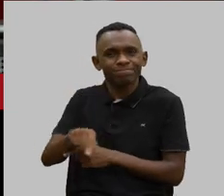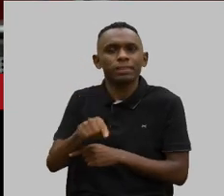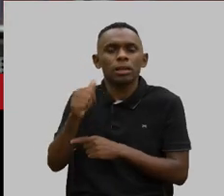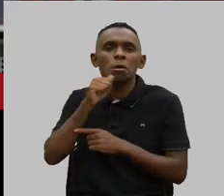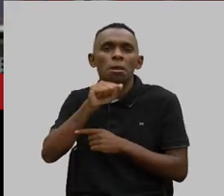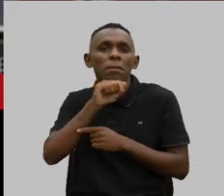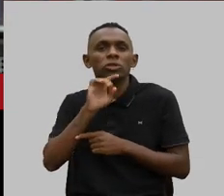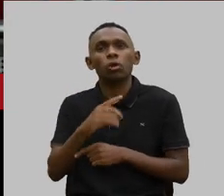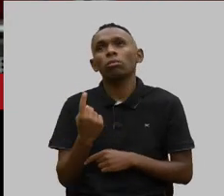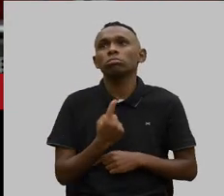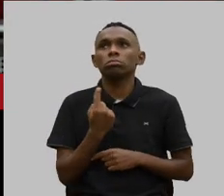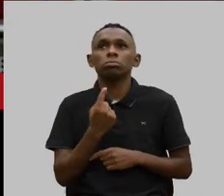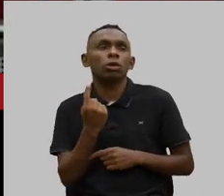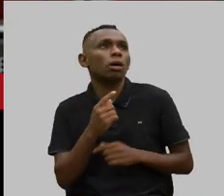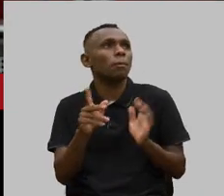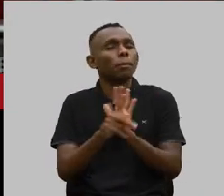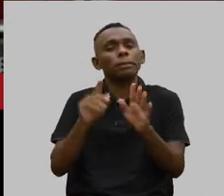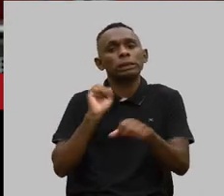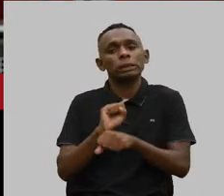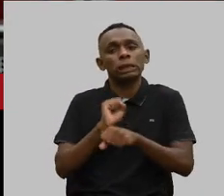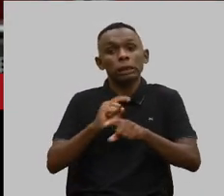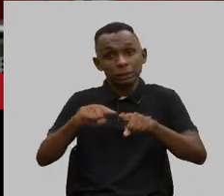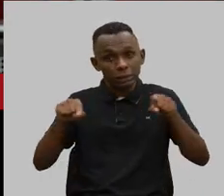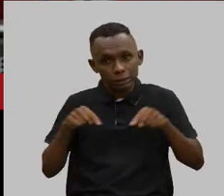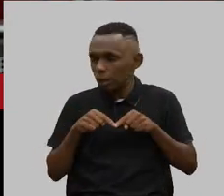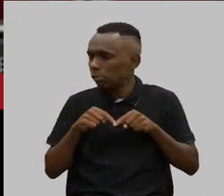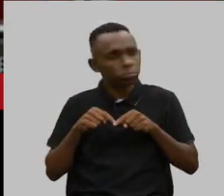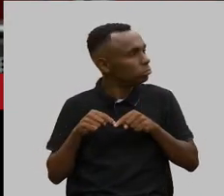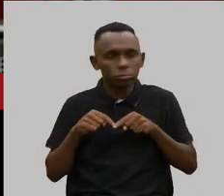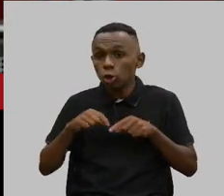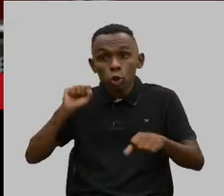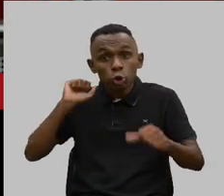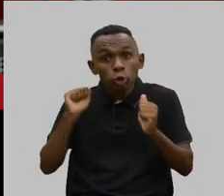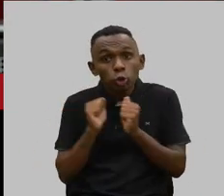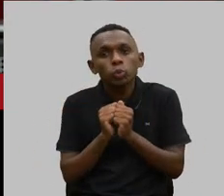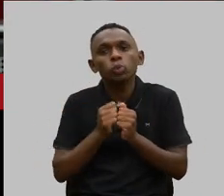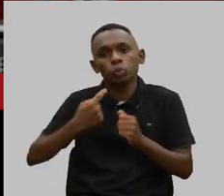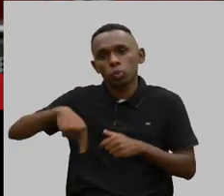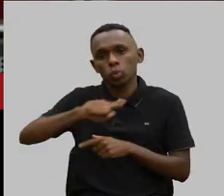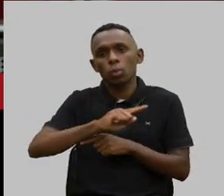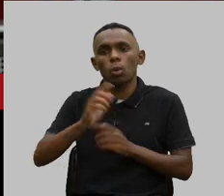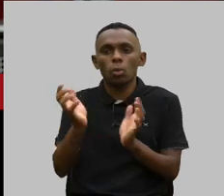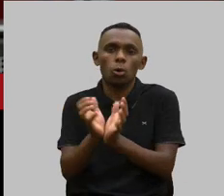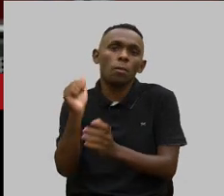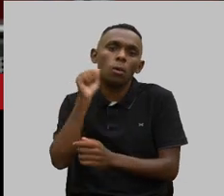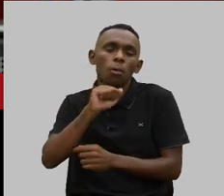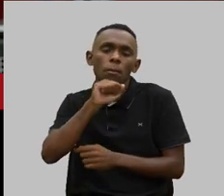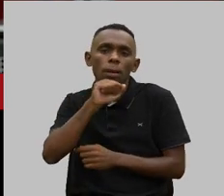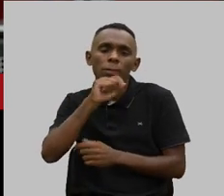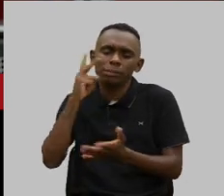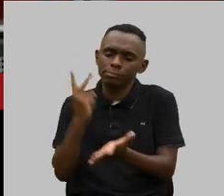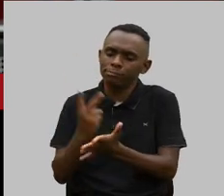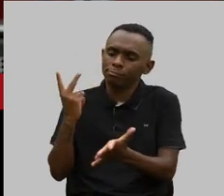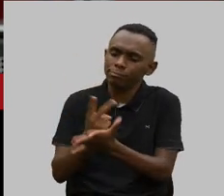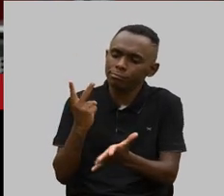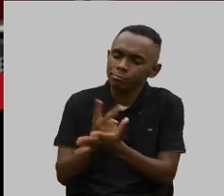ficam na sala de espera. A gente está junto com elas. A gente está o tempo todo